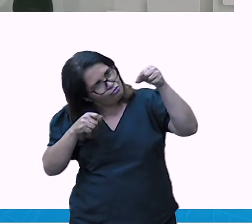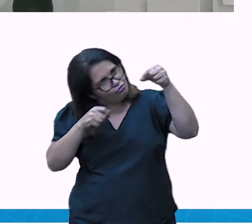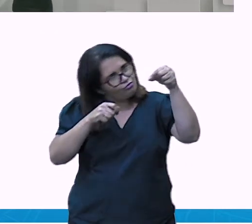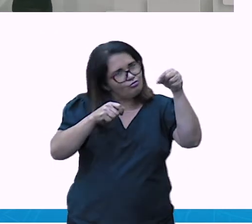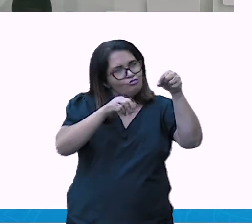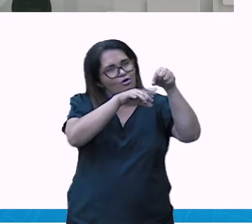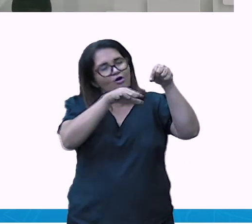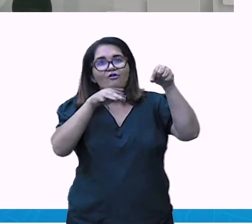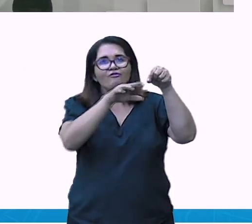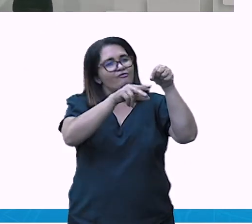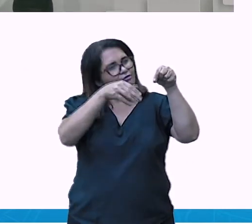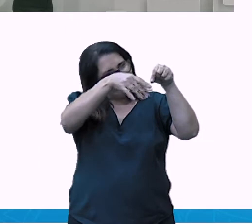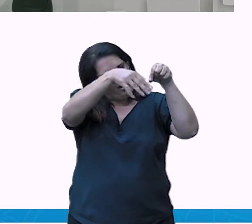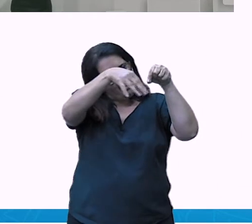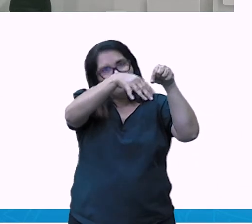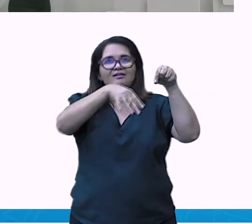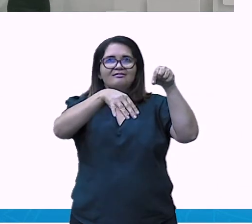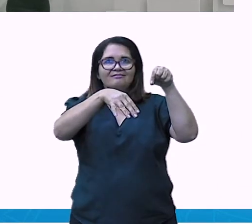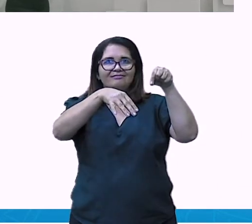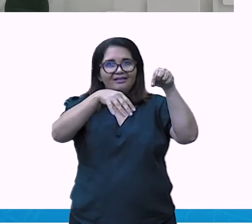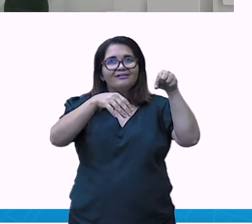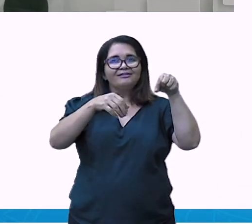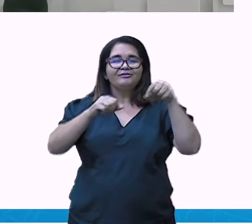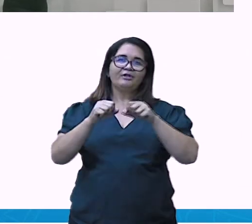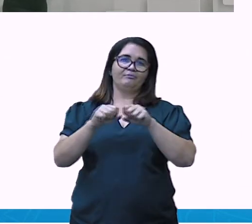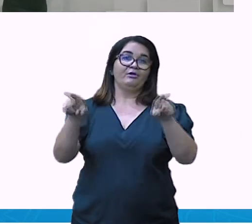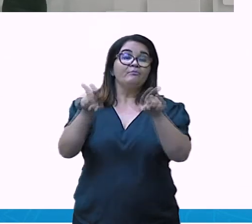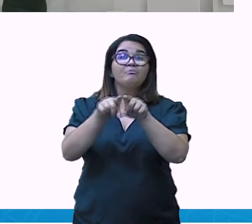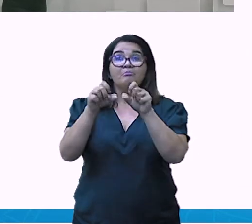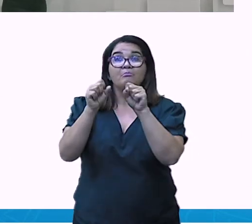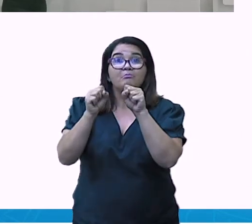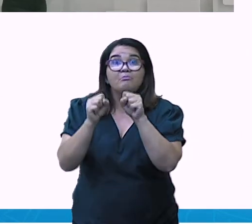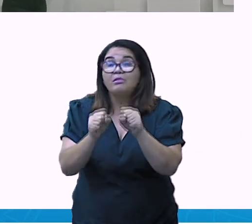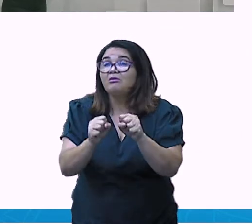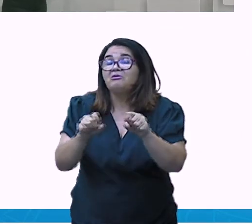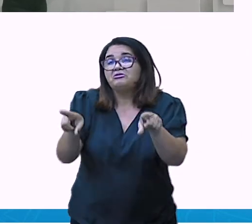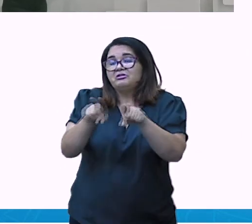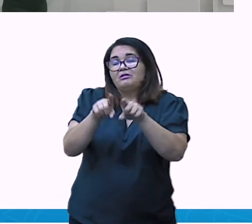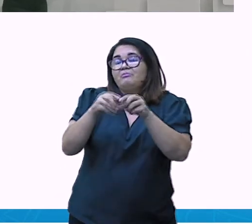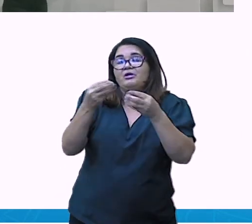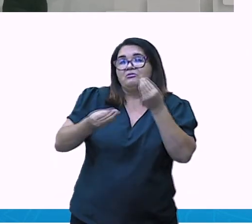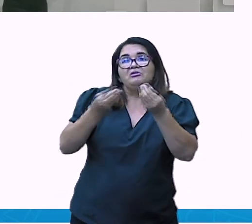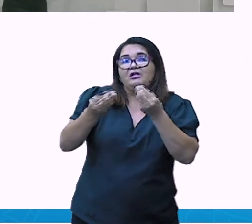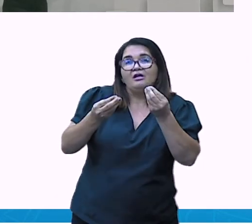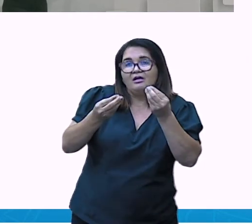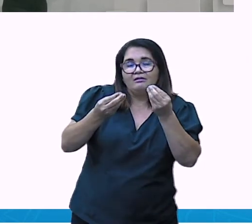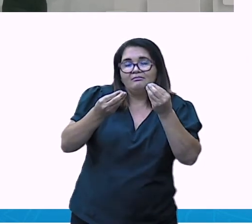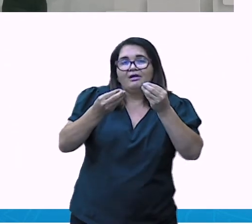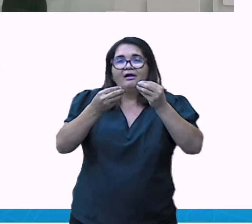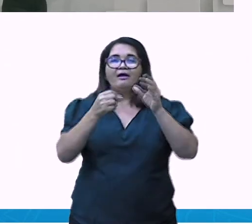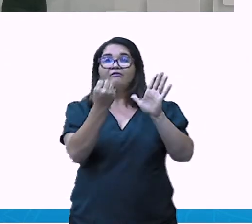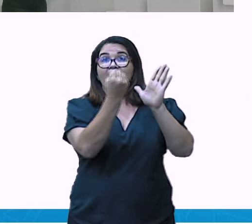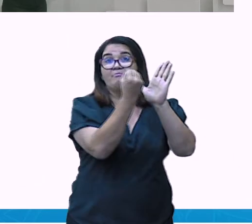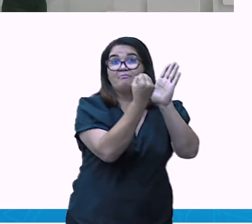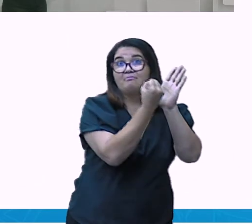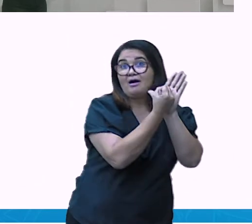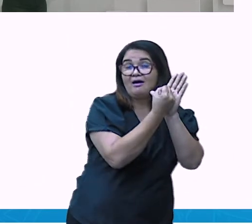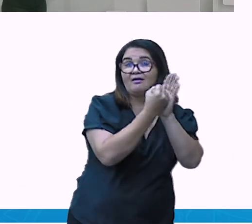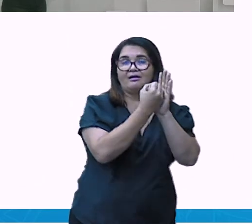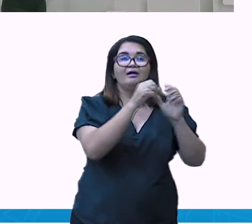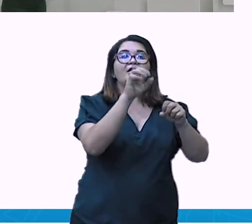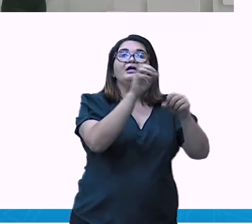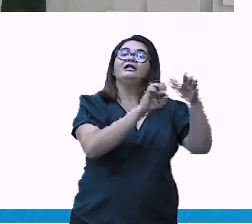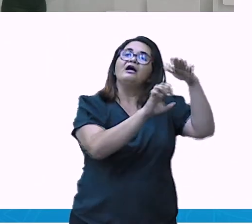que você quer presentear. Ou a logo da sua empresa e fornecer de brinde pros seus clientes, né.